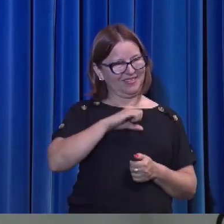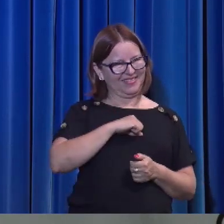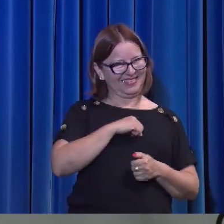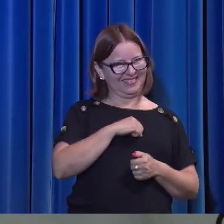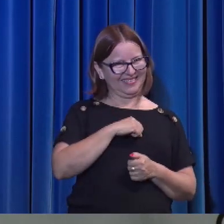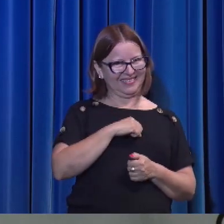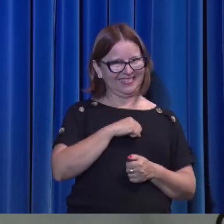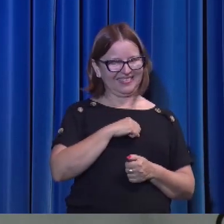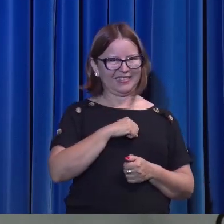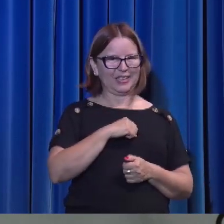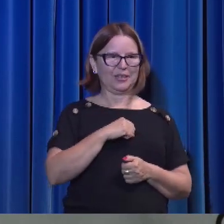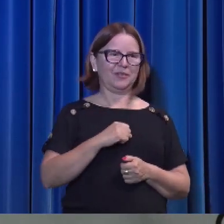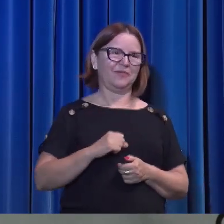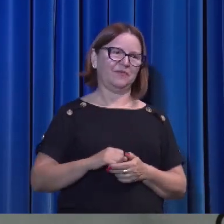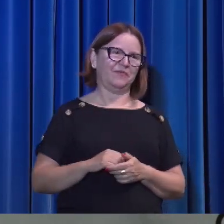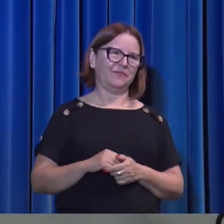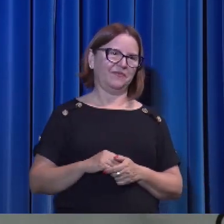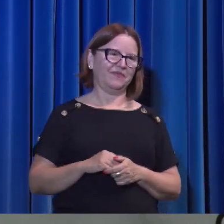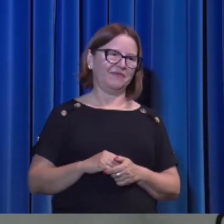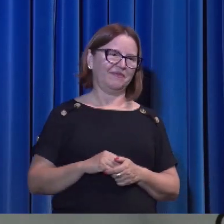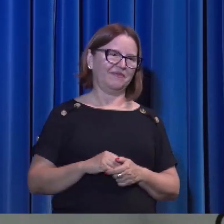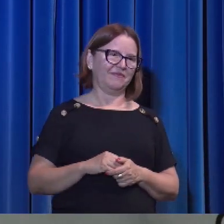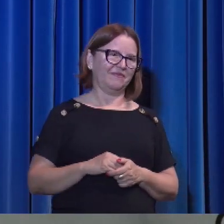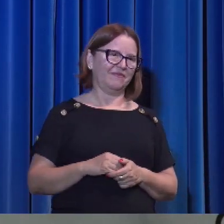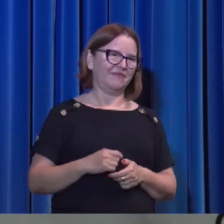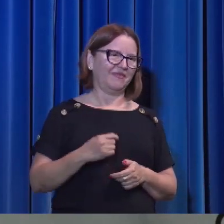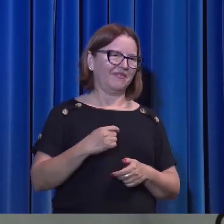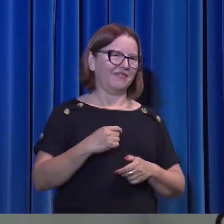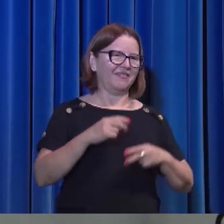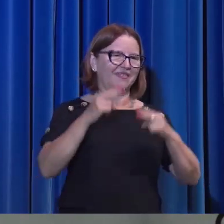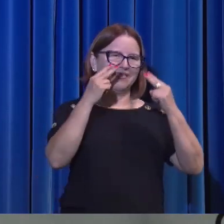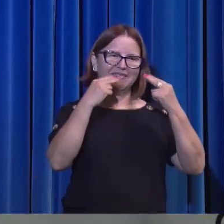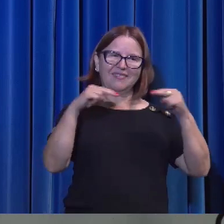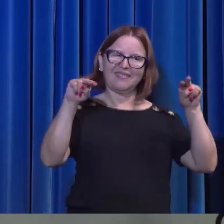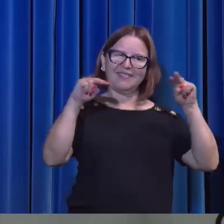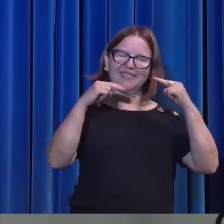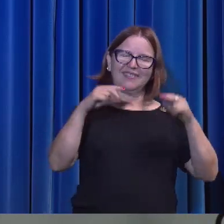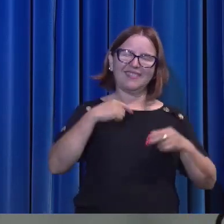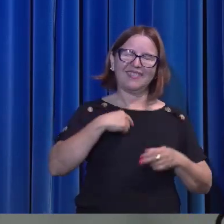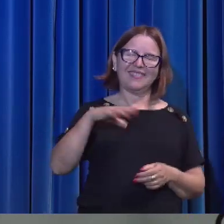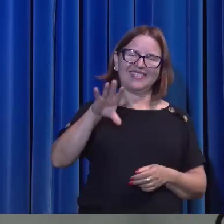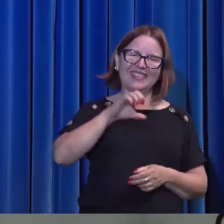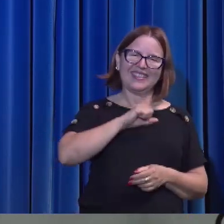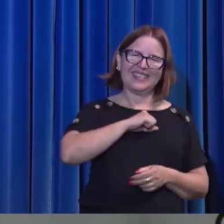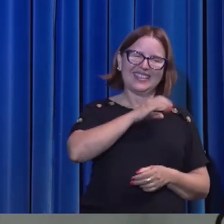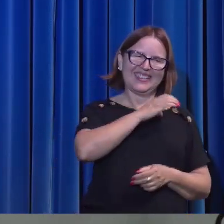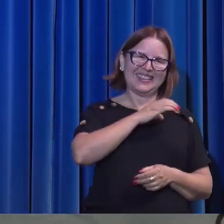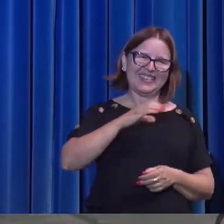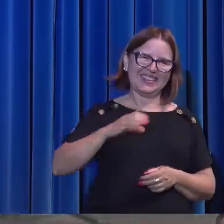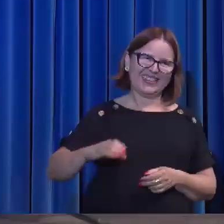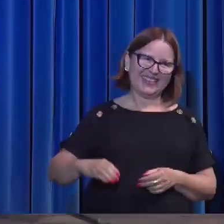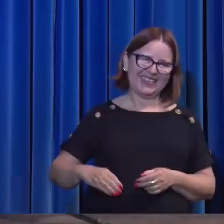Oh, eu amo a Cristo. Oh, eu amo a